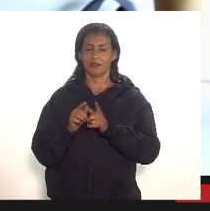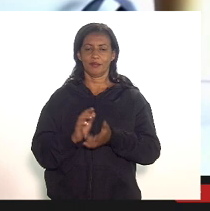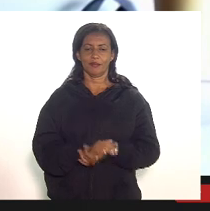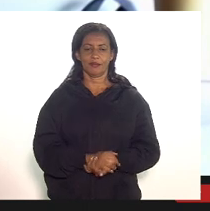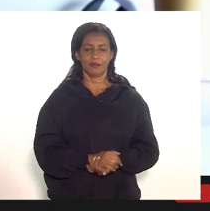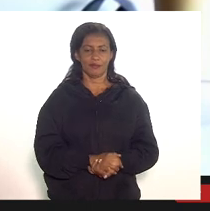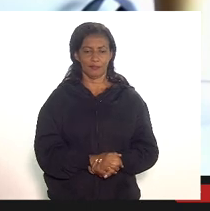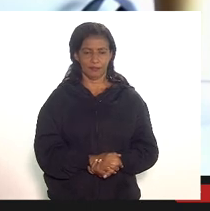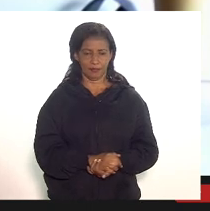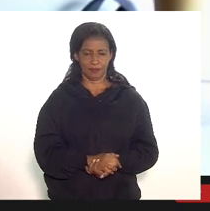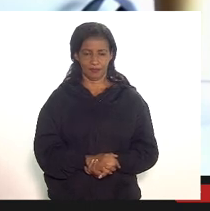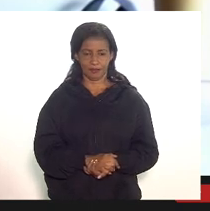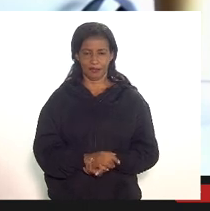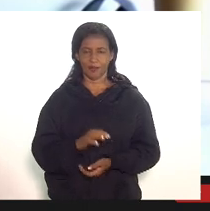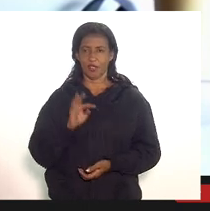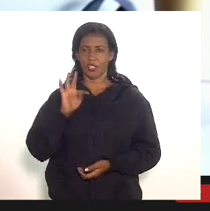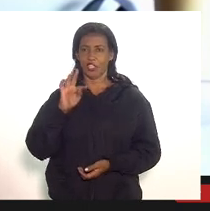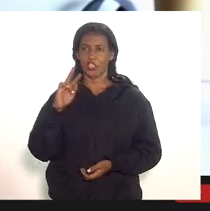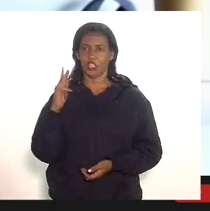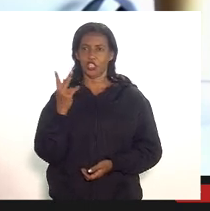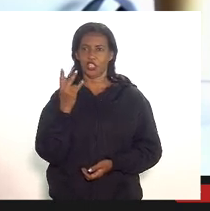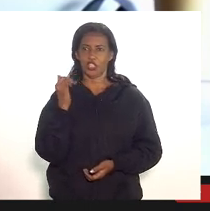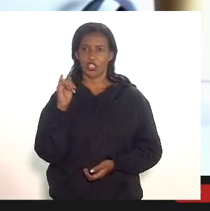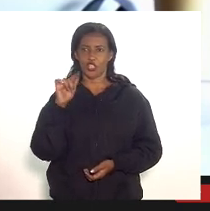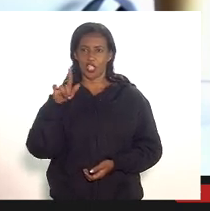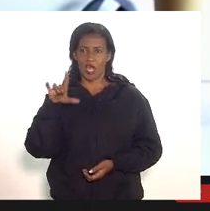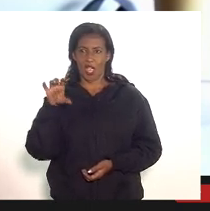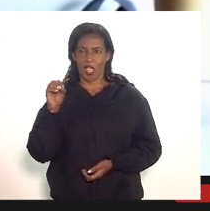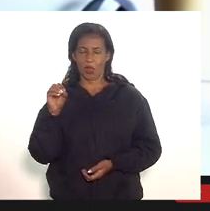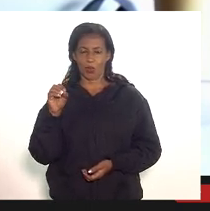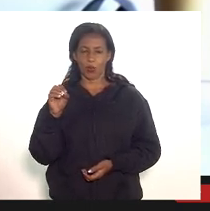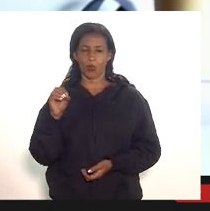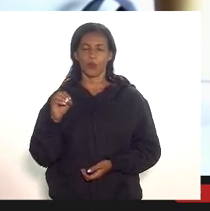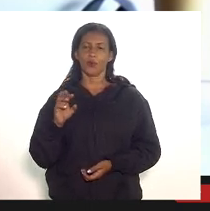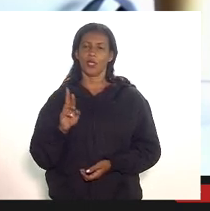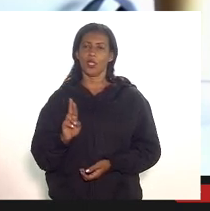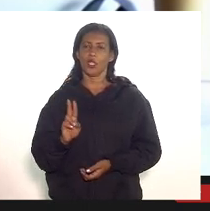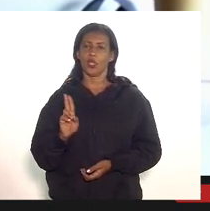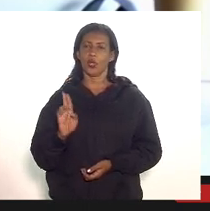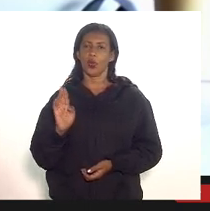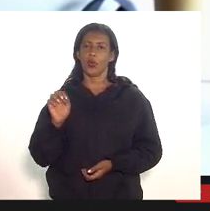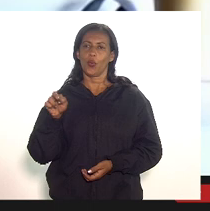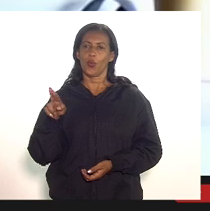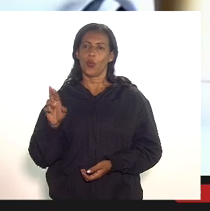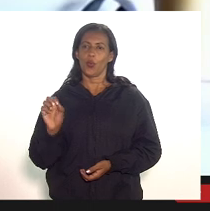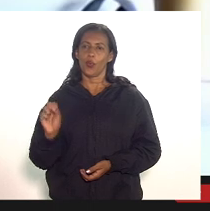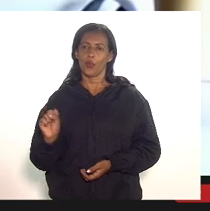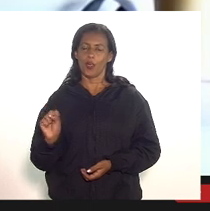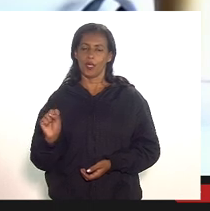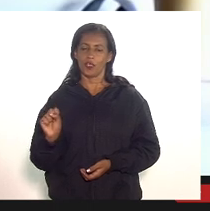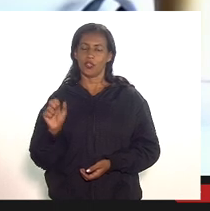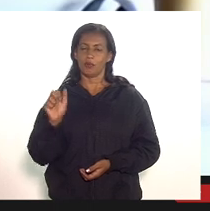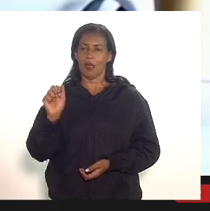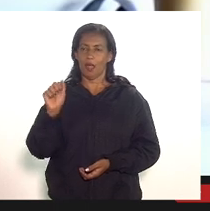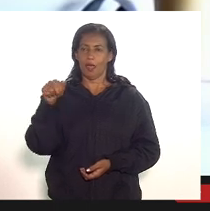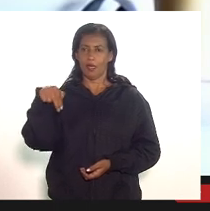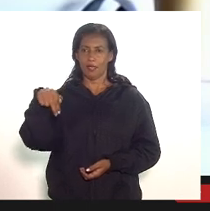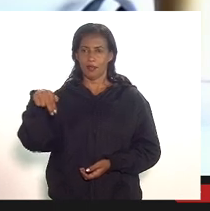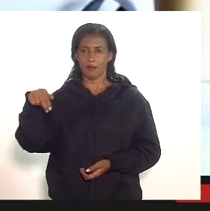Tiago Neves de Campos e Rubens Serqueira Freitas representando a NP